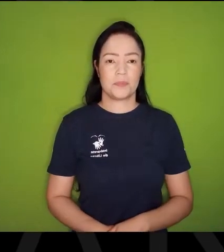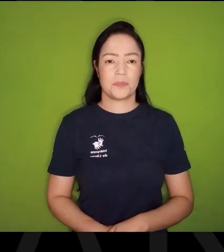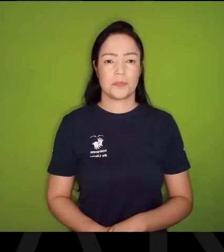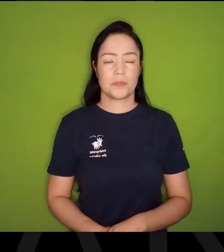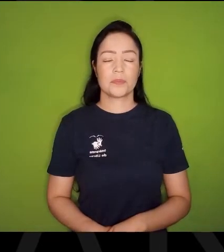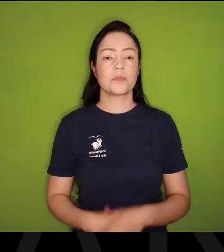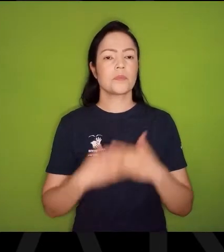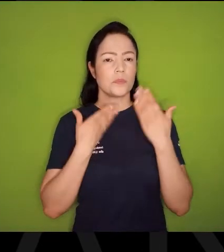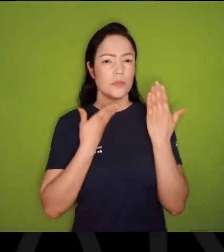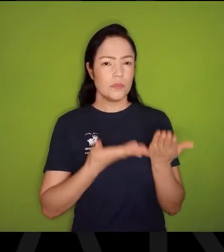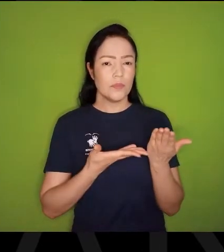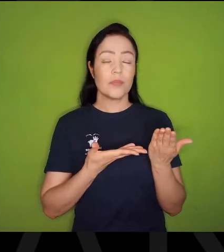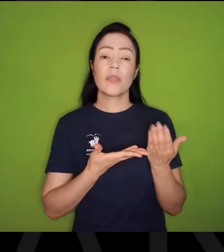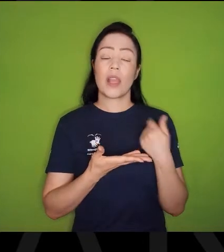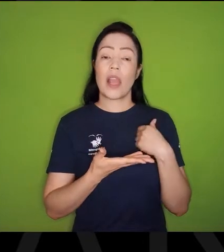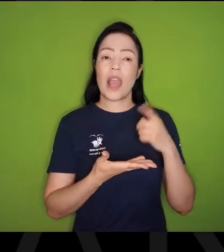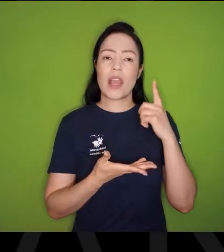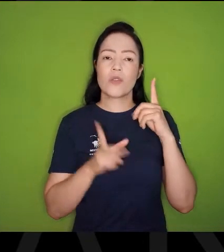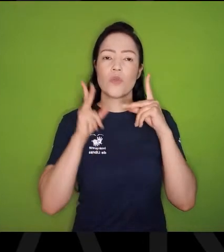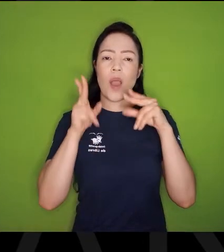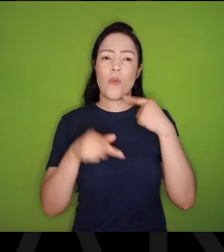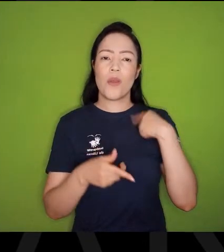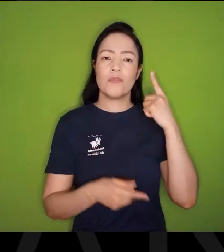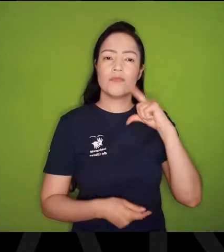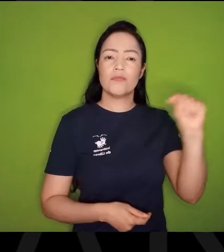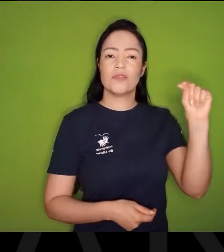Ali ficou sendo o meu refúgio também,